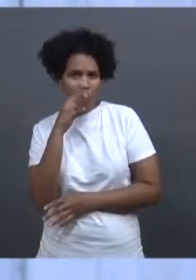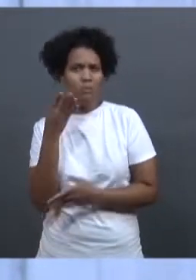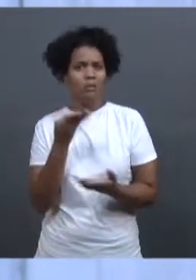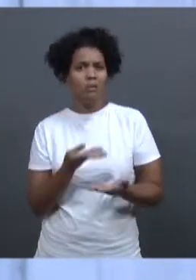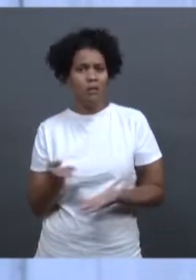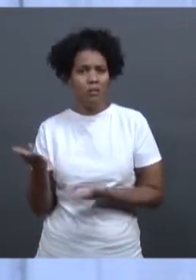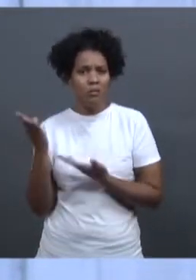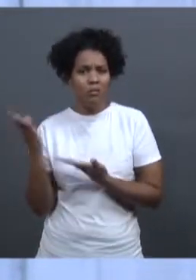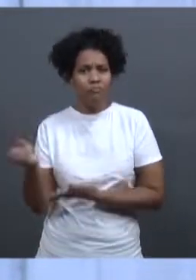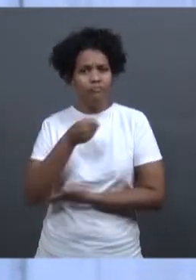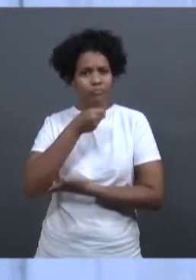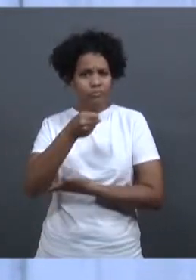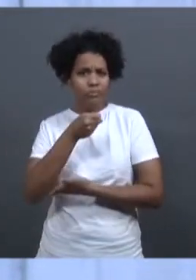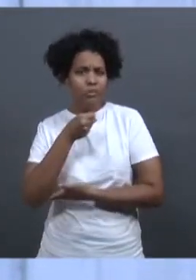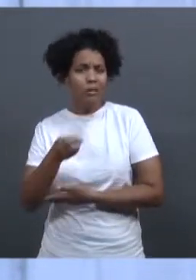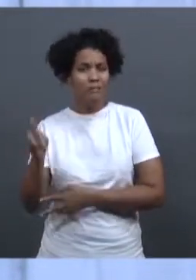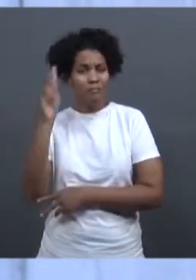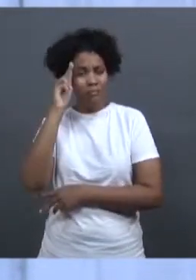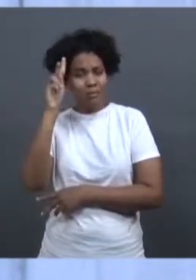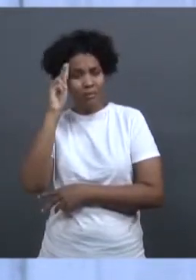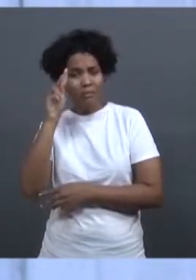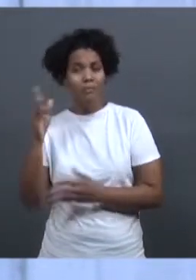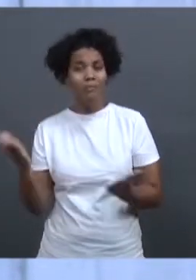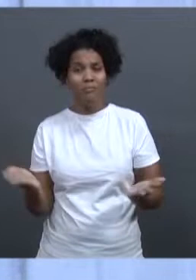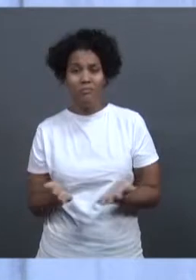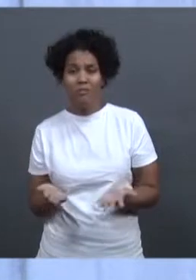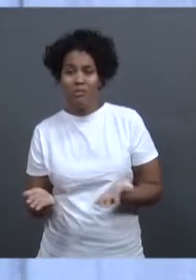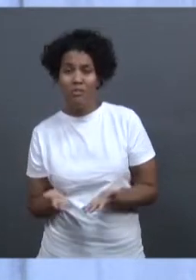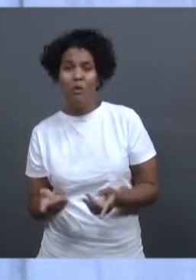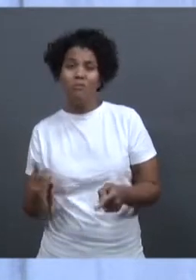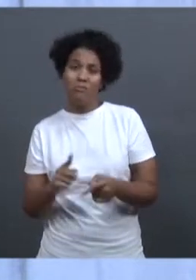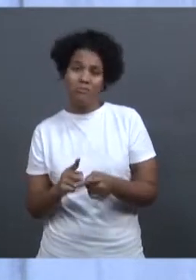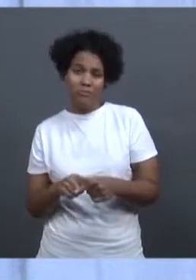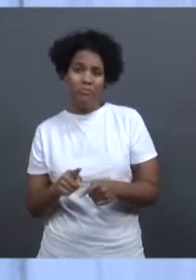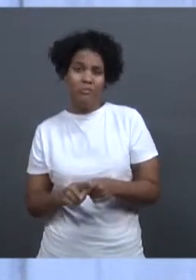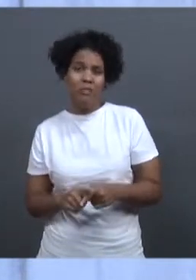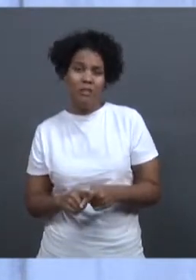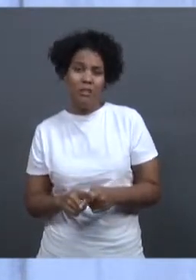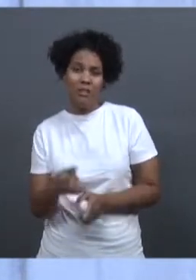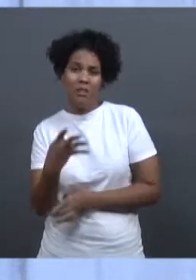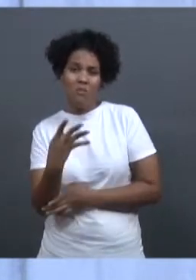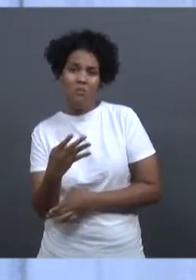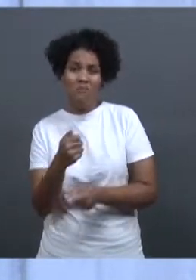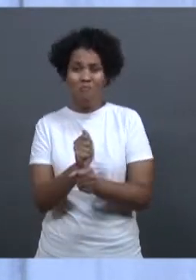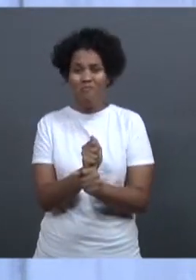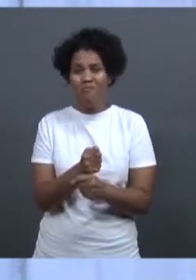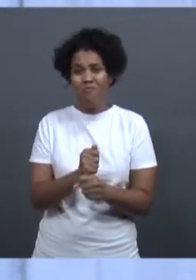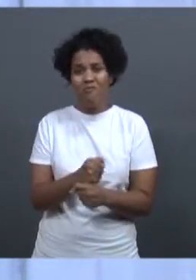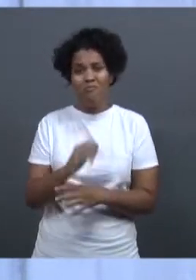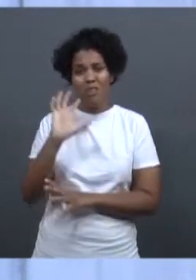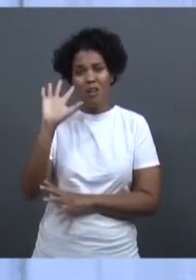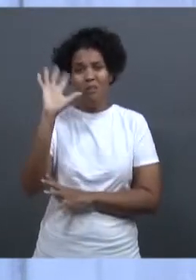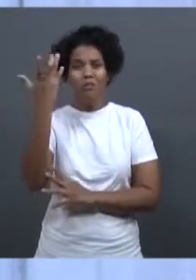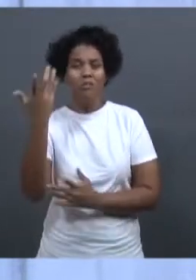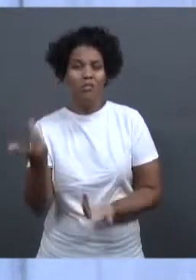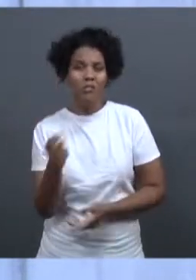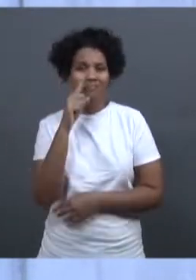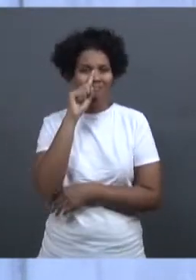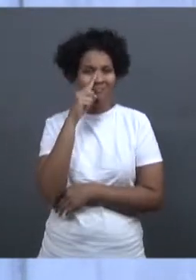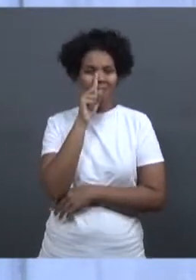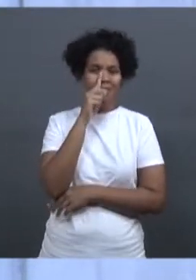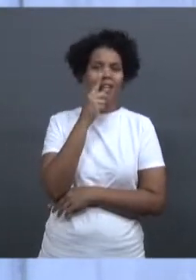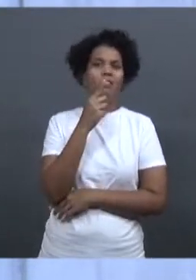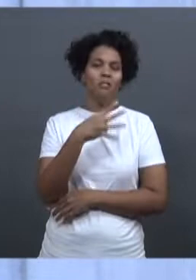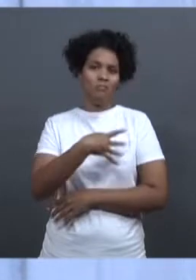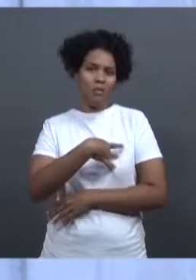relembrar, porque hoje, exatamente hoje, completa quatro anos dessa grande tragédia. Por isso, é Destaque do J